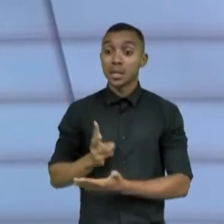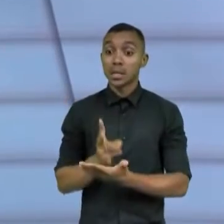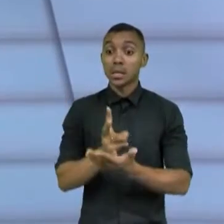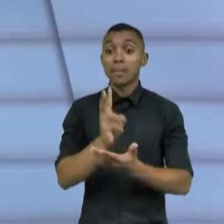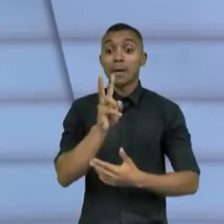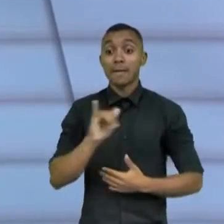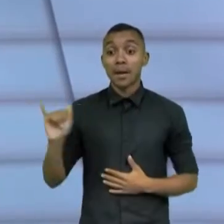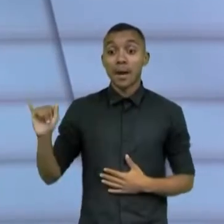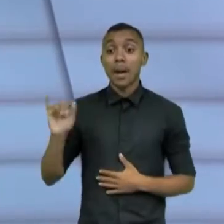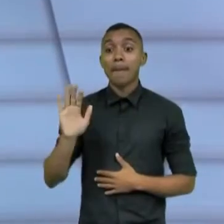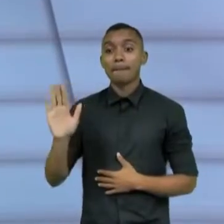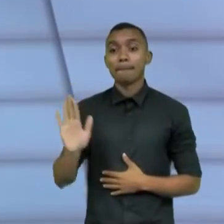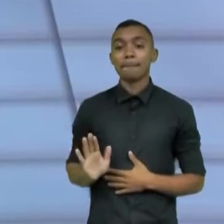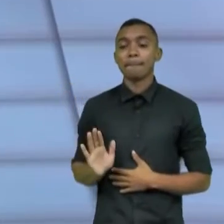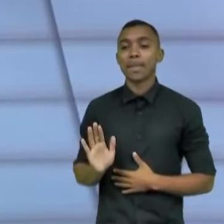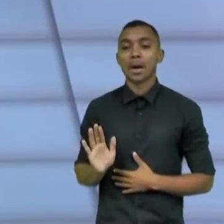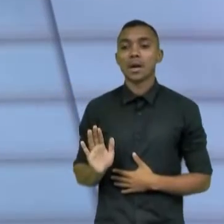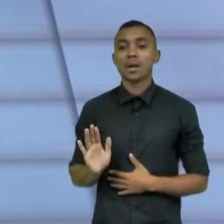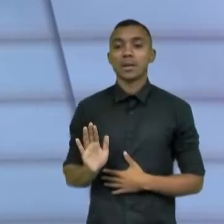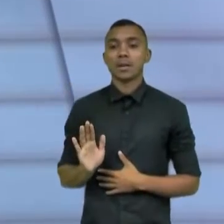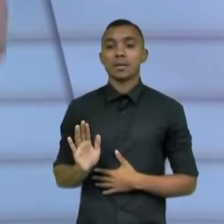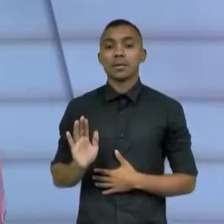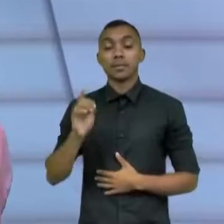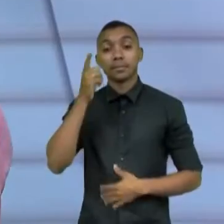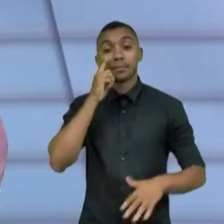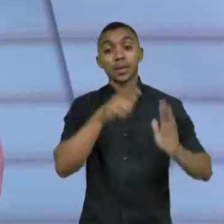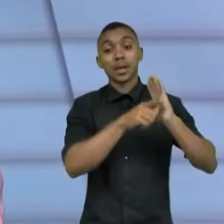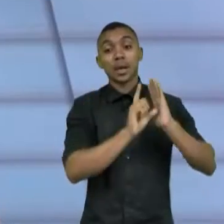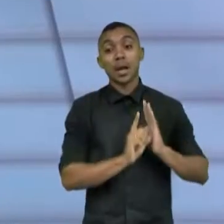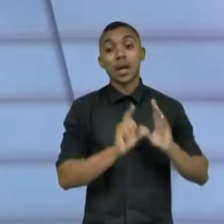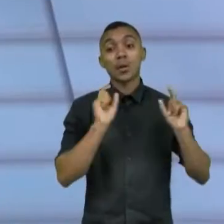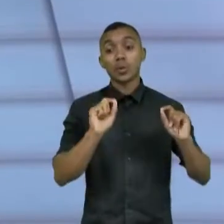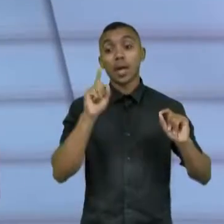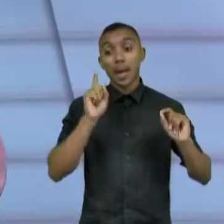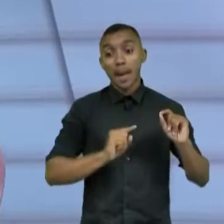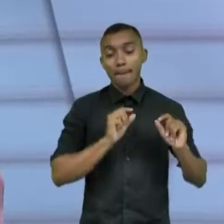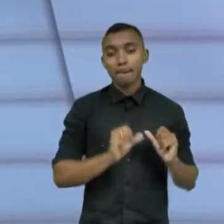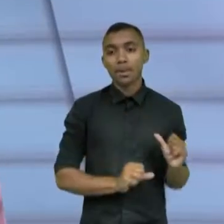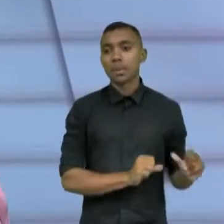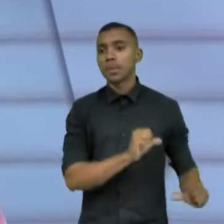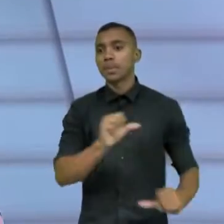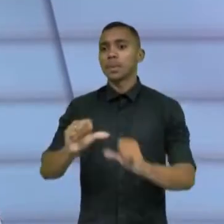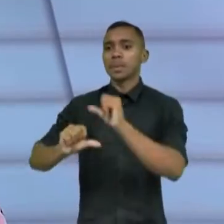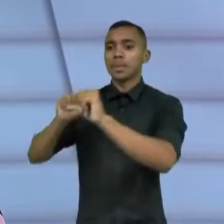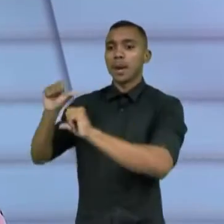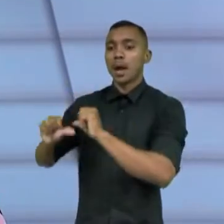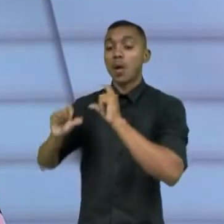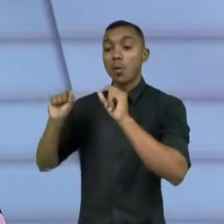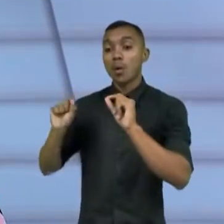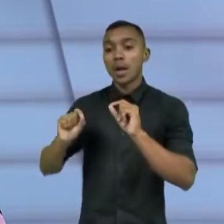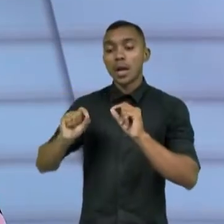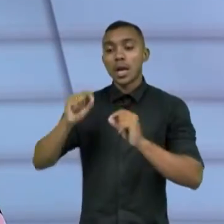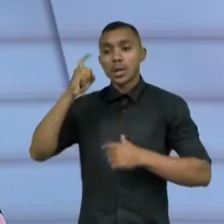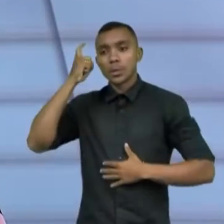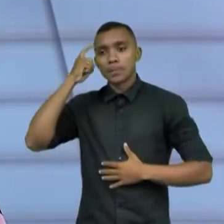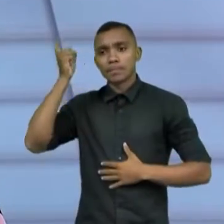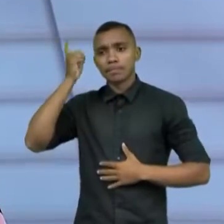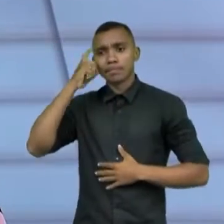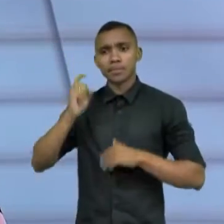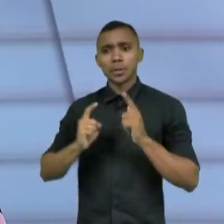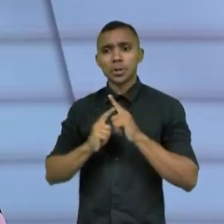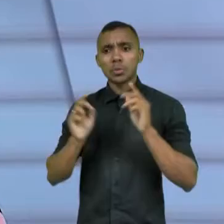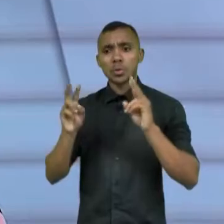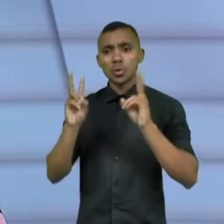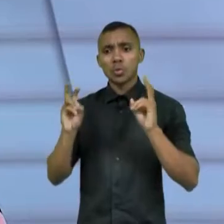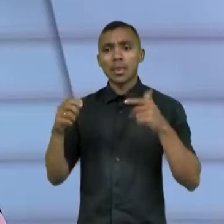lógica do emprego, eu concordo plenamente com você, né? A gente tem que mudar essa forma de pensar o trabalho.